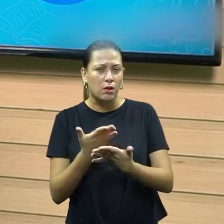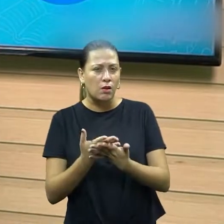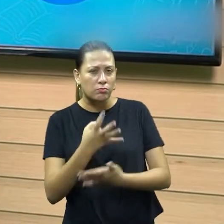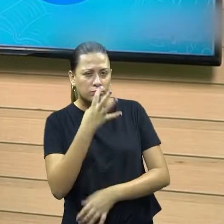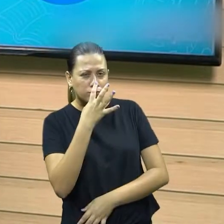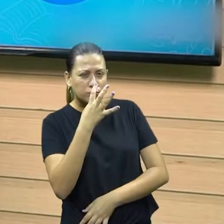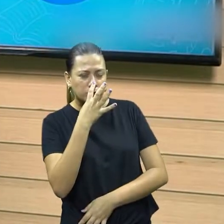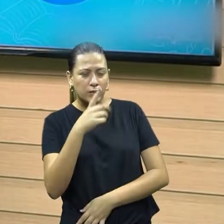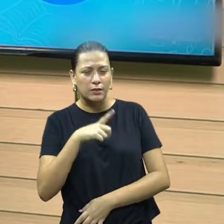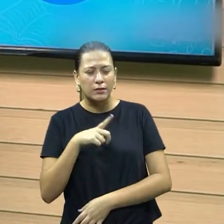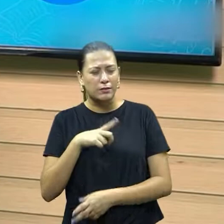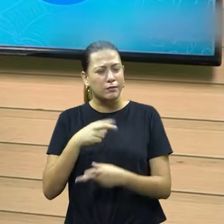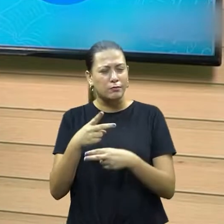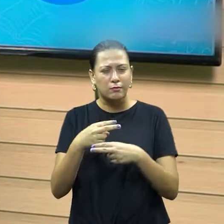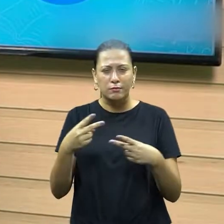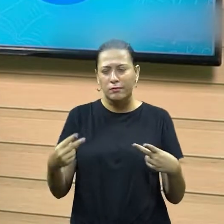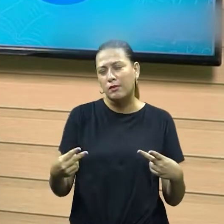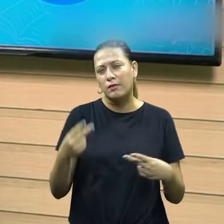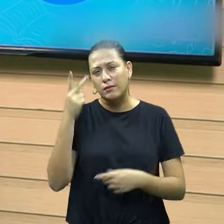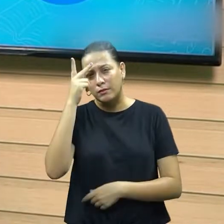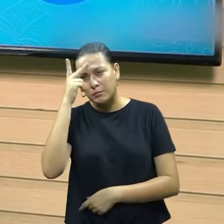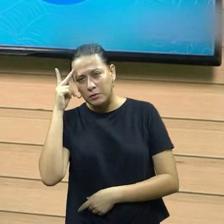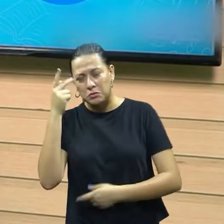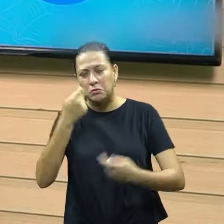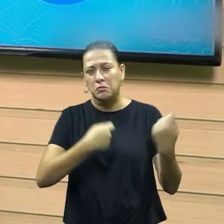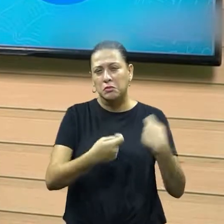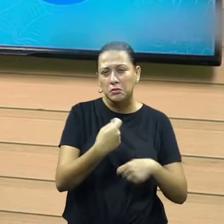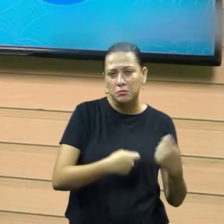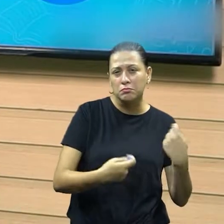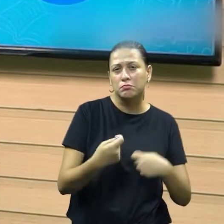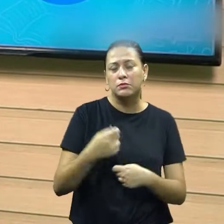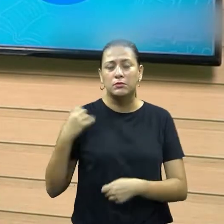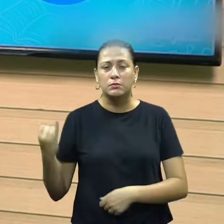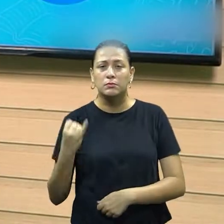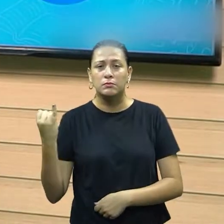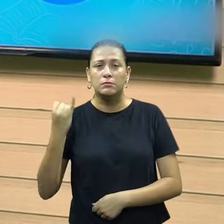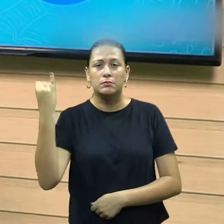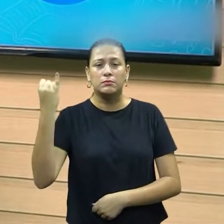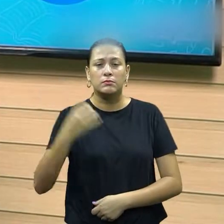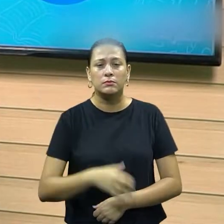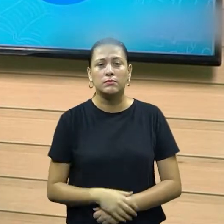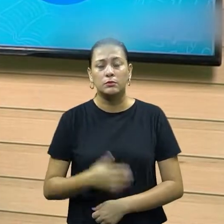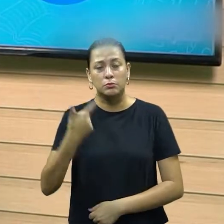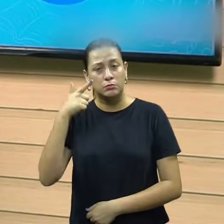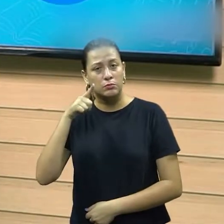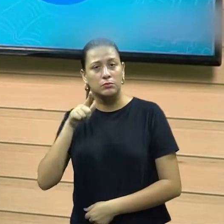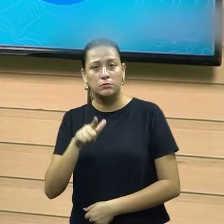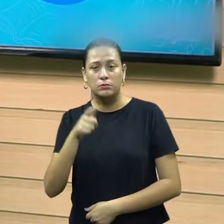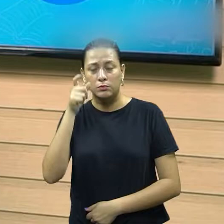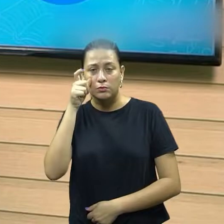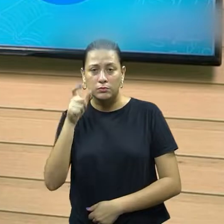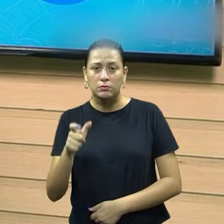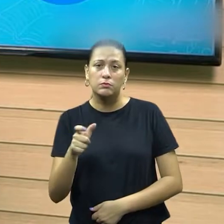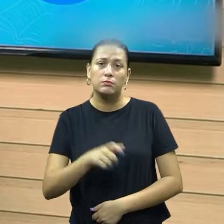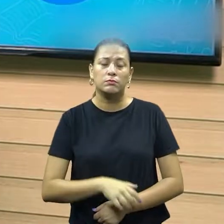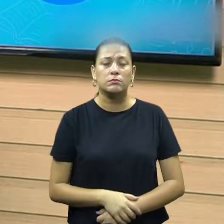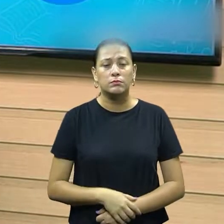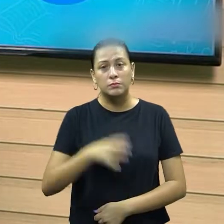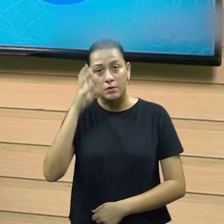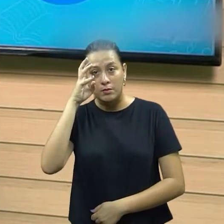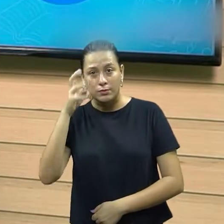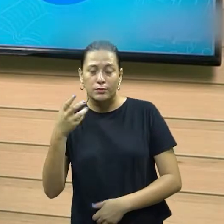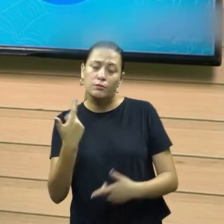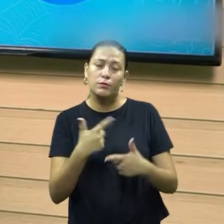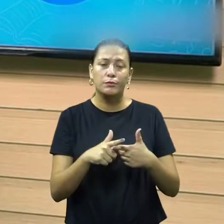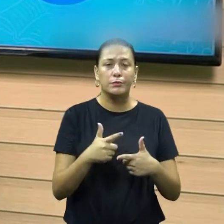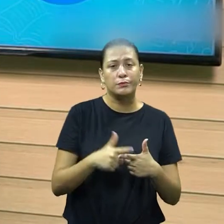que vai existir vários tipos de negociadores que são bastante importantes para que se possa alcançar o interesse que é resolver essa situação,